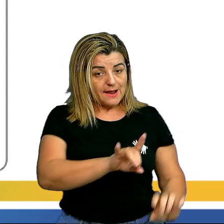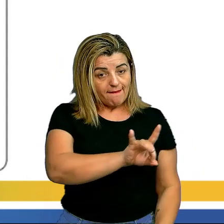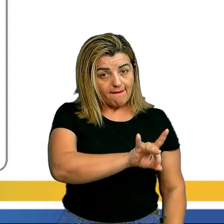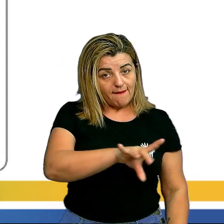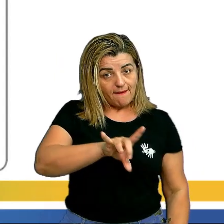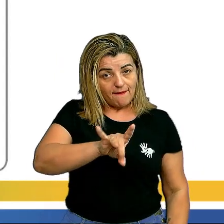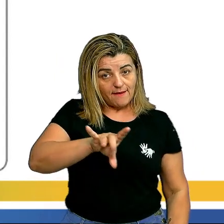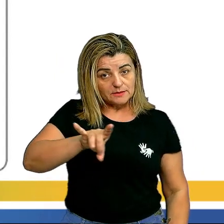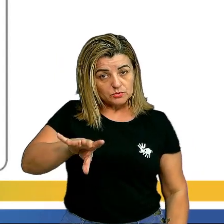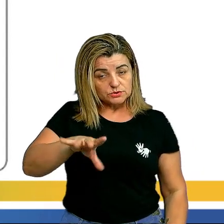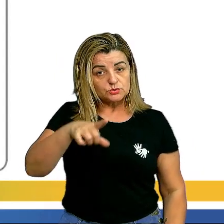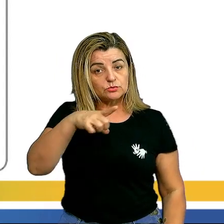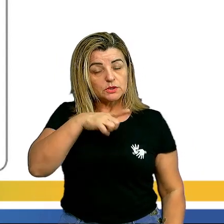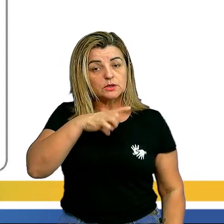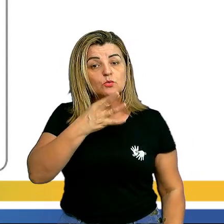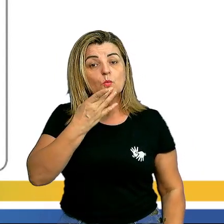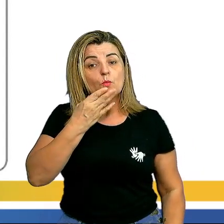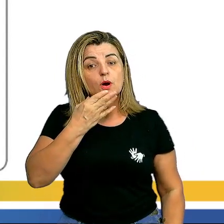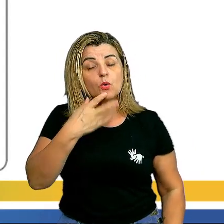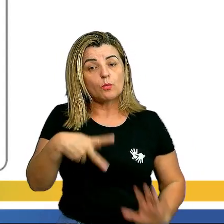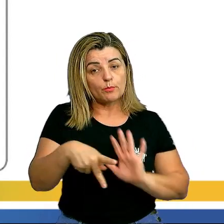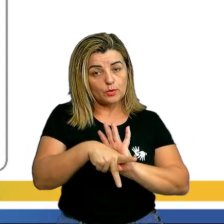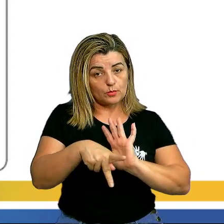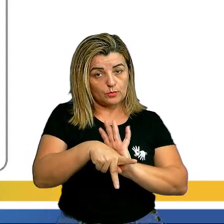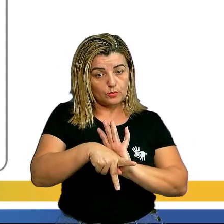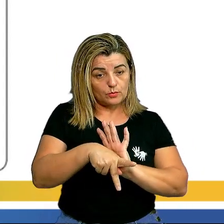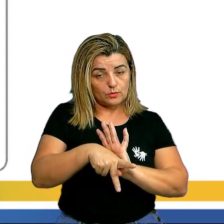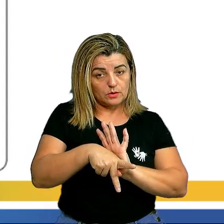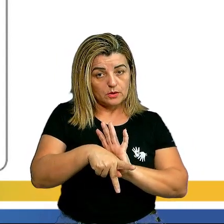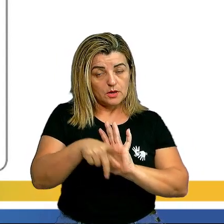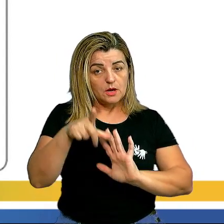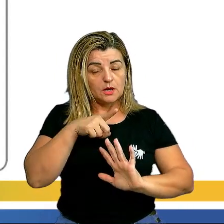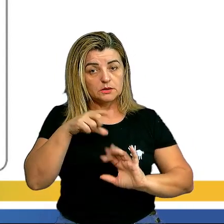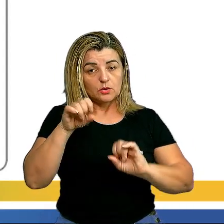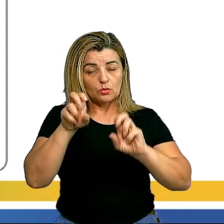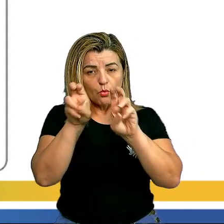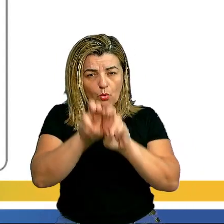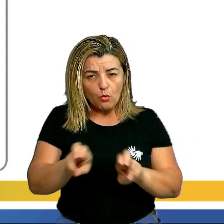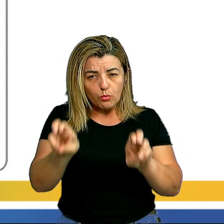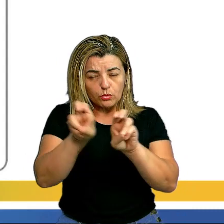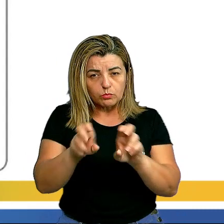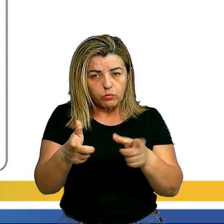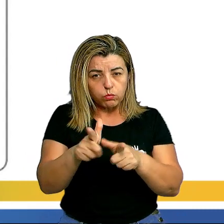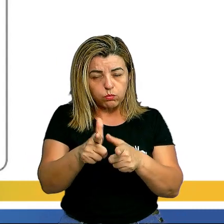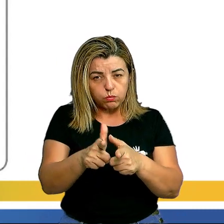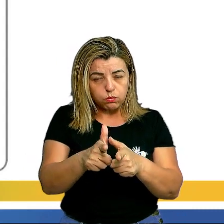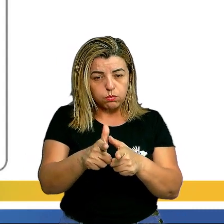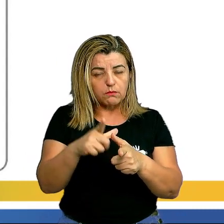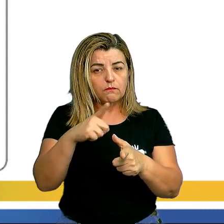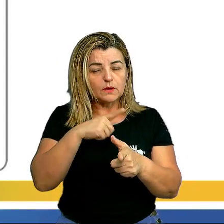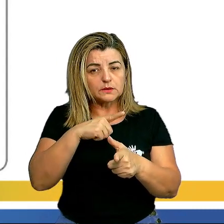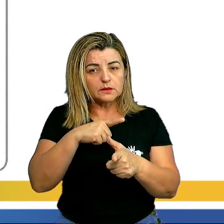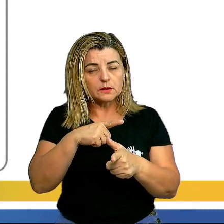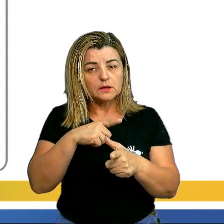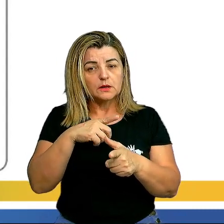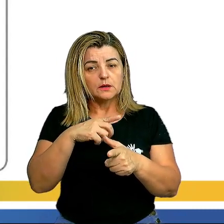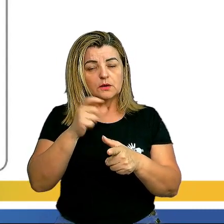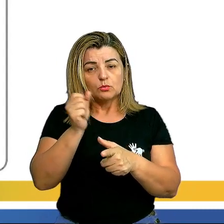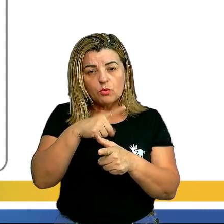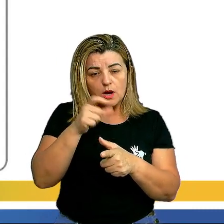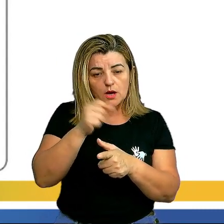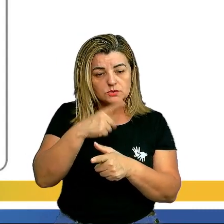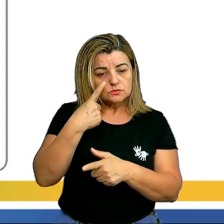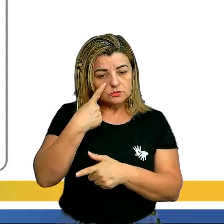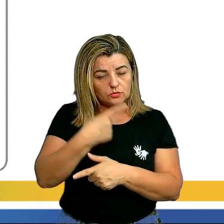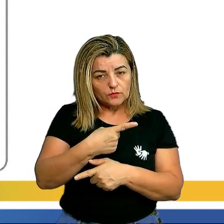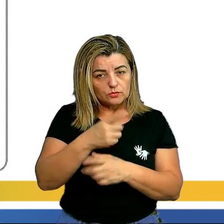desse, uma cor, certo? O microcomputador, tá? Ele vai estar no azul, tá? Na parte mais